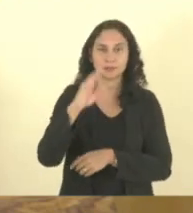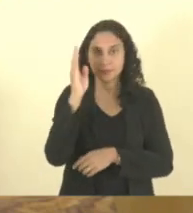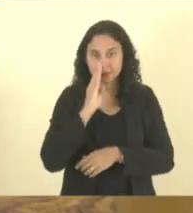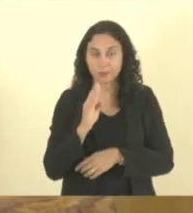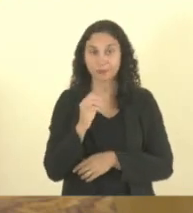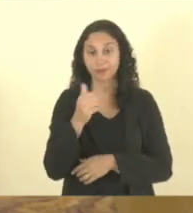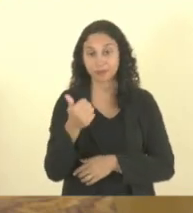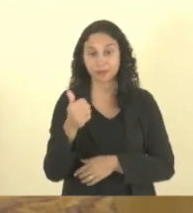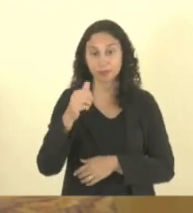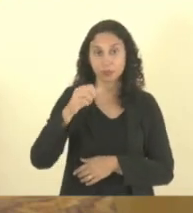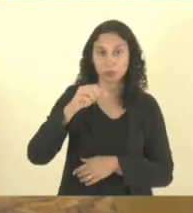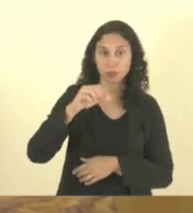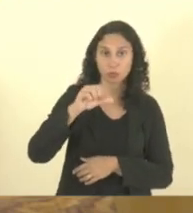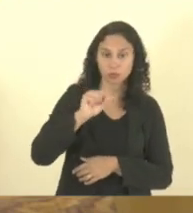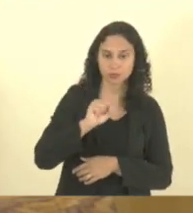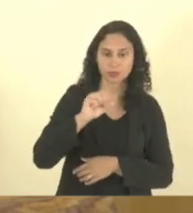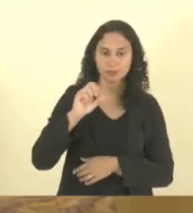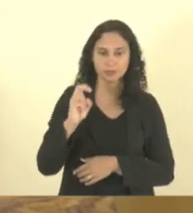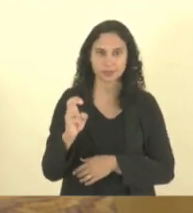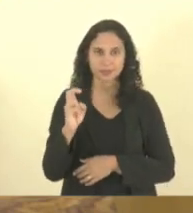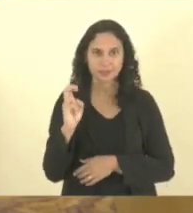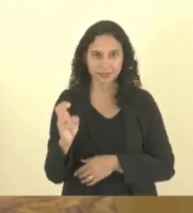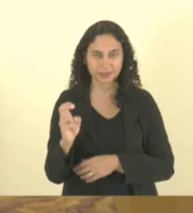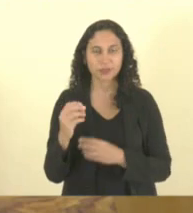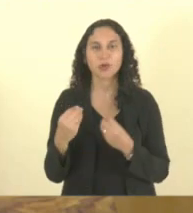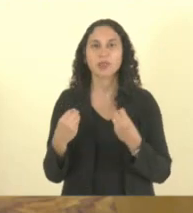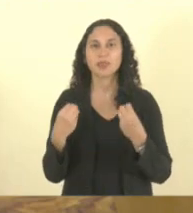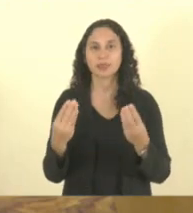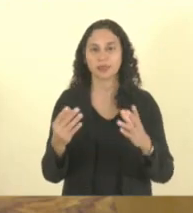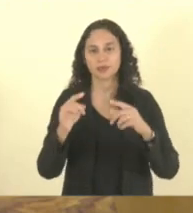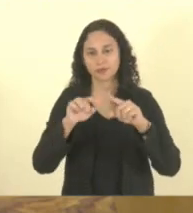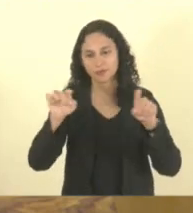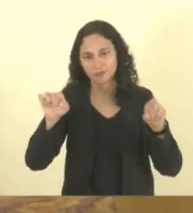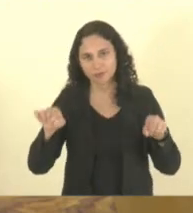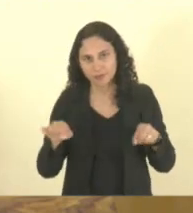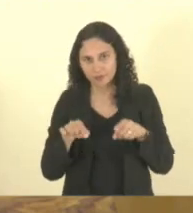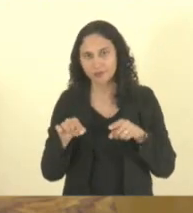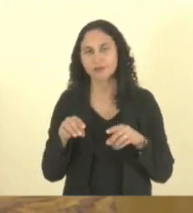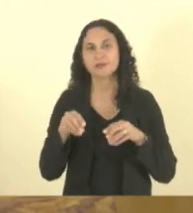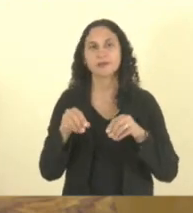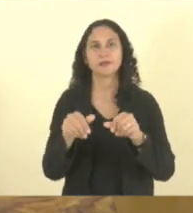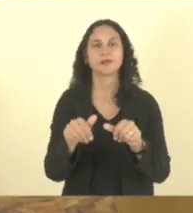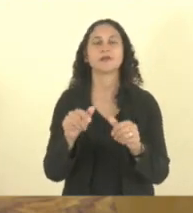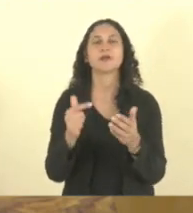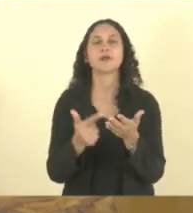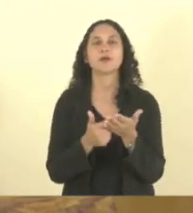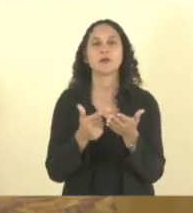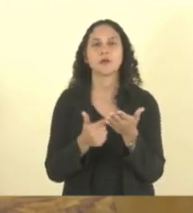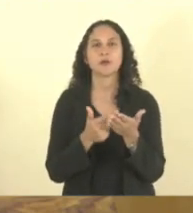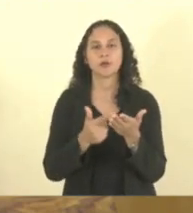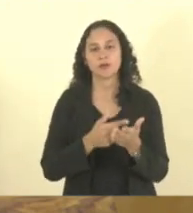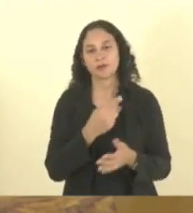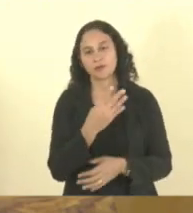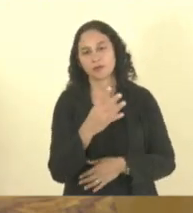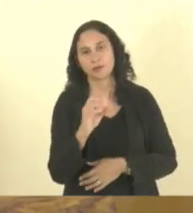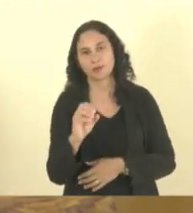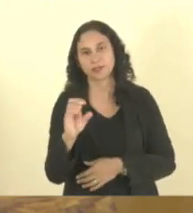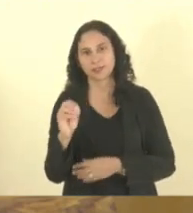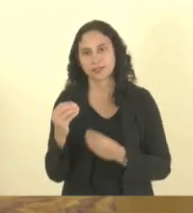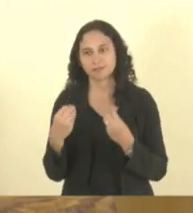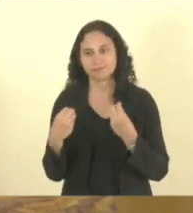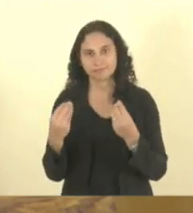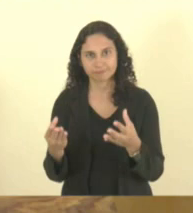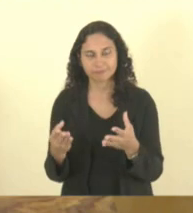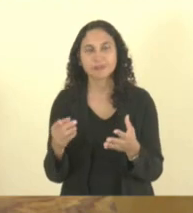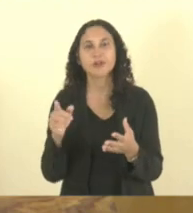1855, doou à província do Espírito Santo os 400 volumes de sua biblioteca, doação essa